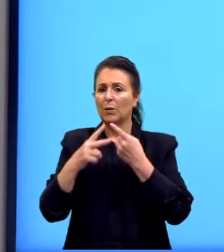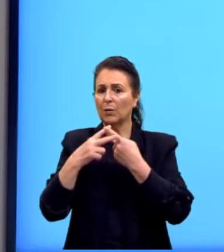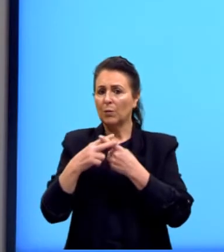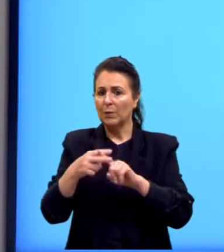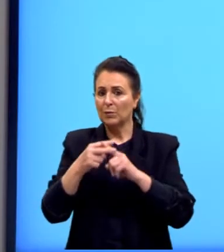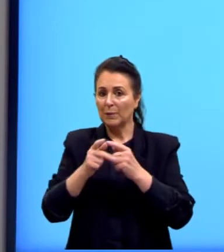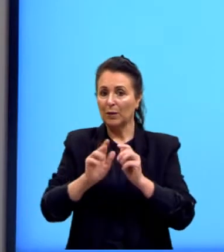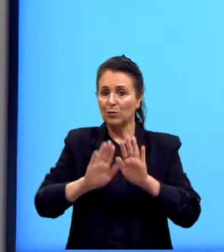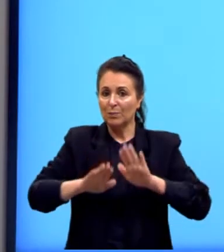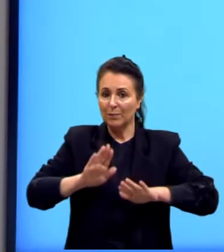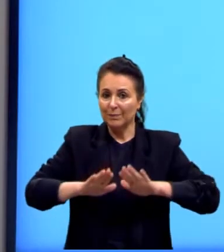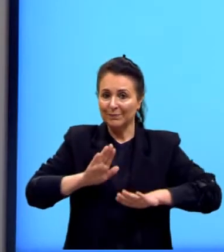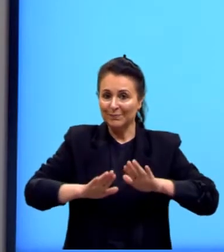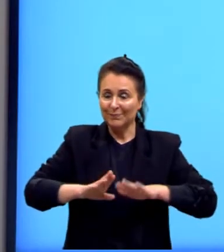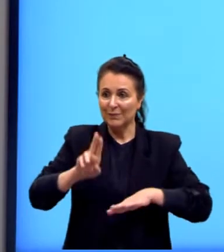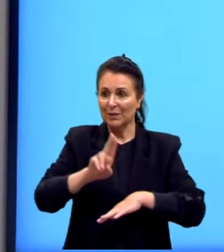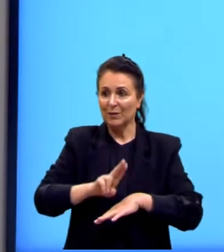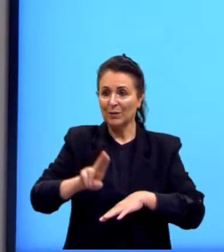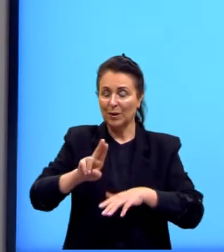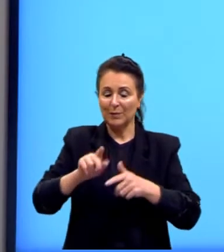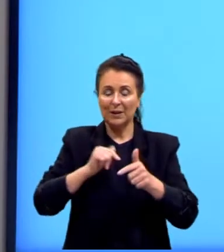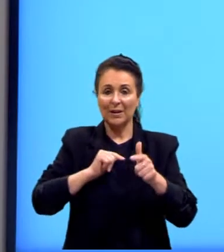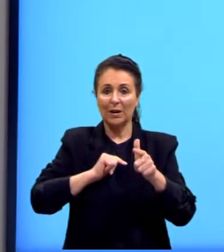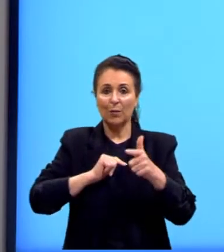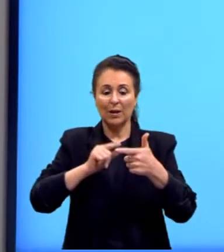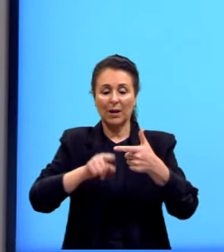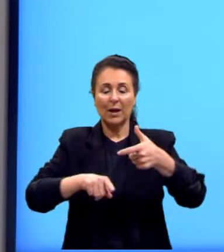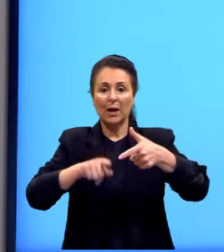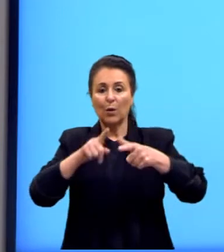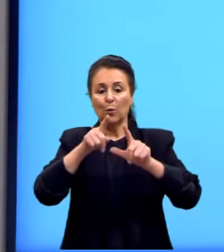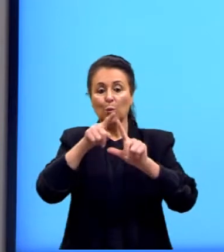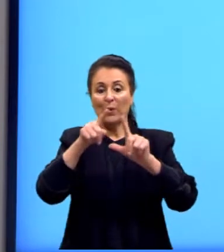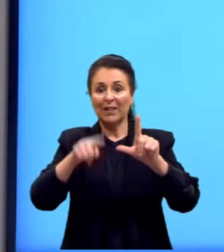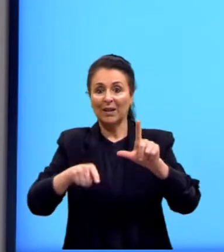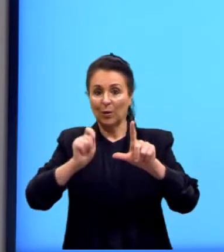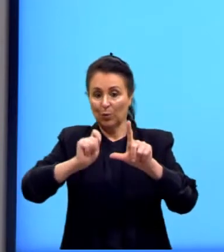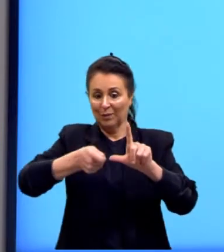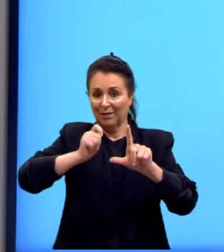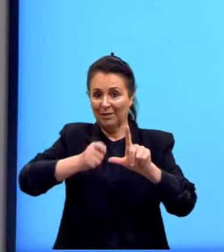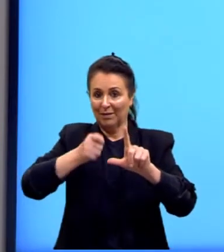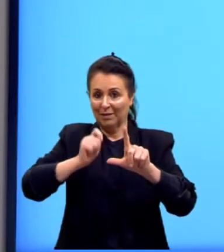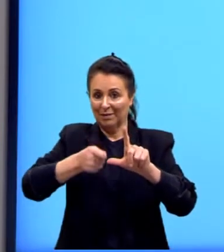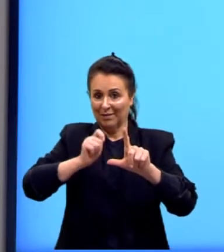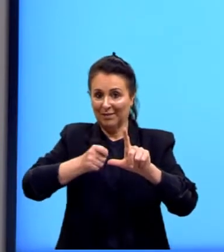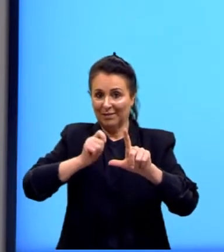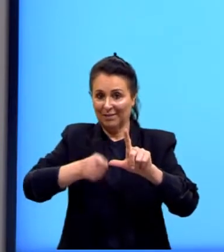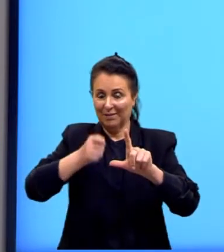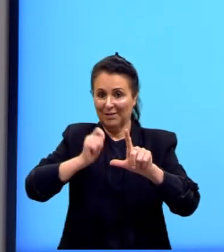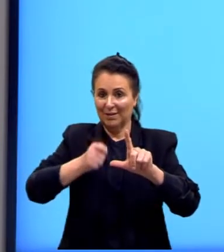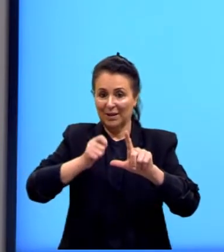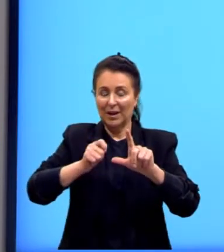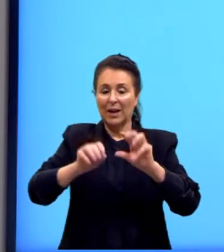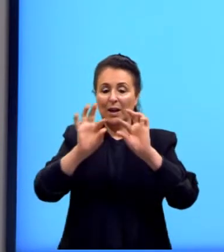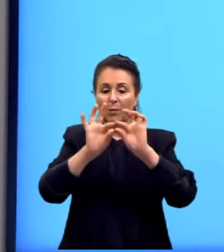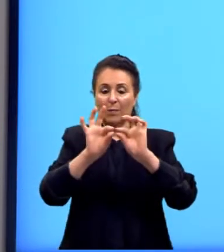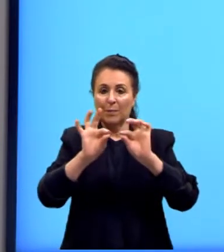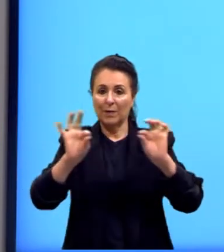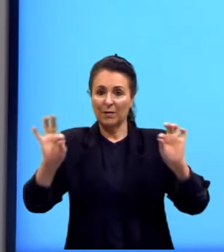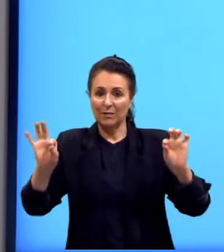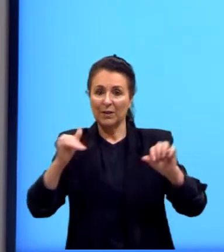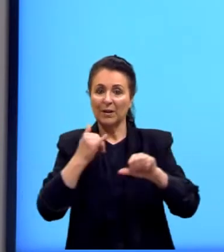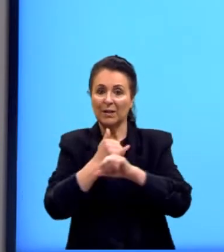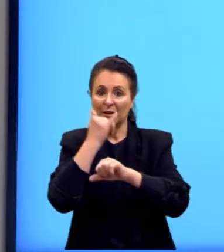percursão, conhecido como triângulo, é composto por uma barra fina de aço, dobrada em um formato que se